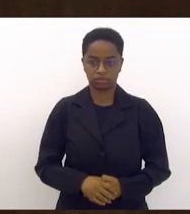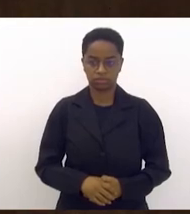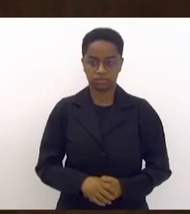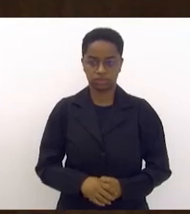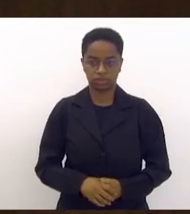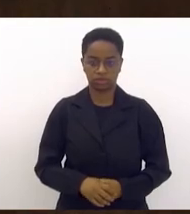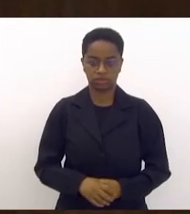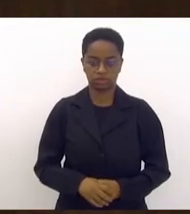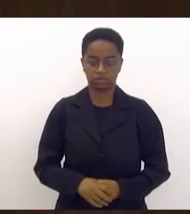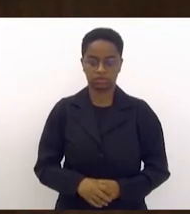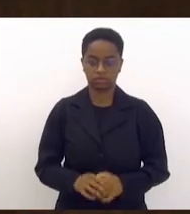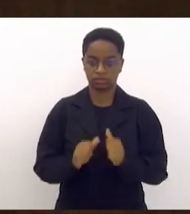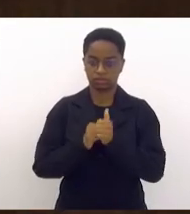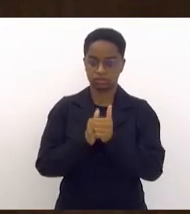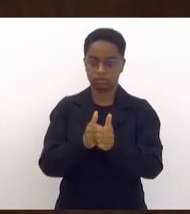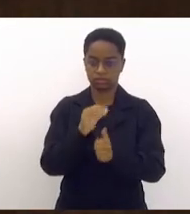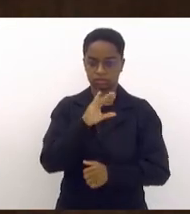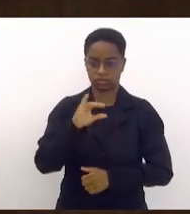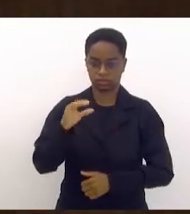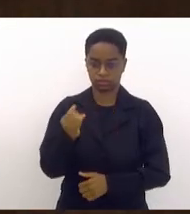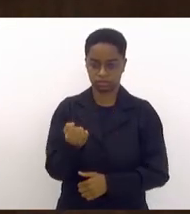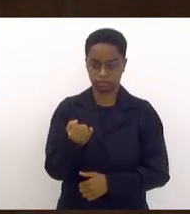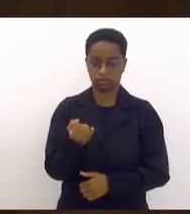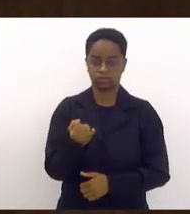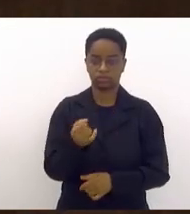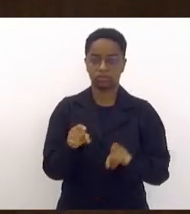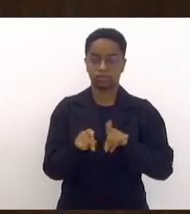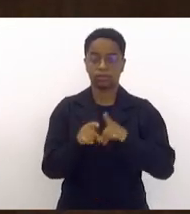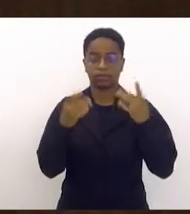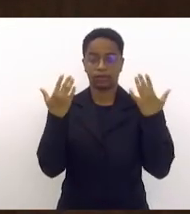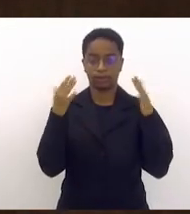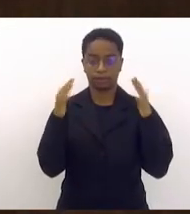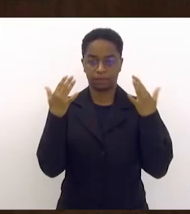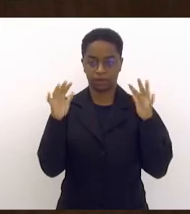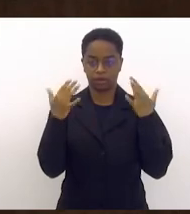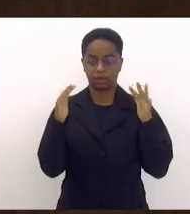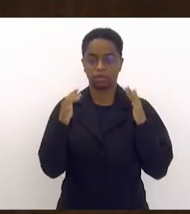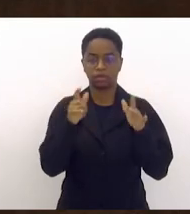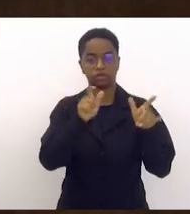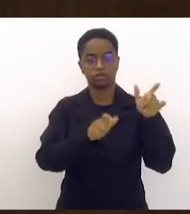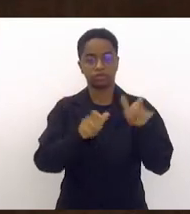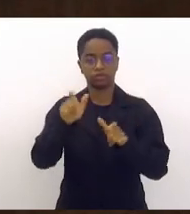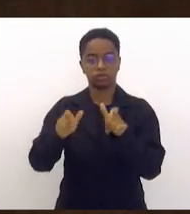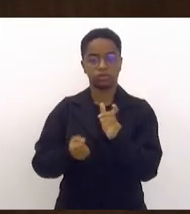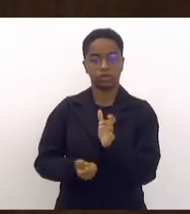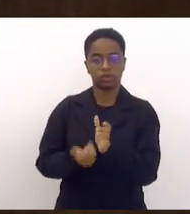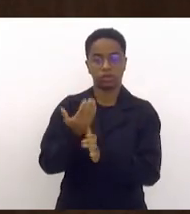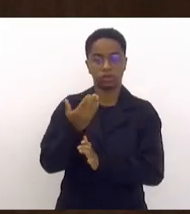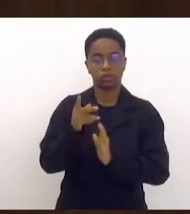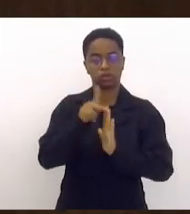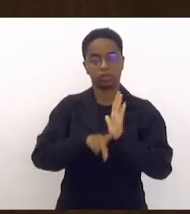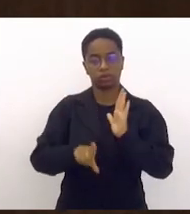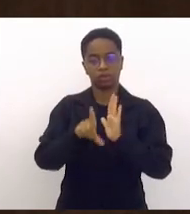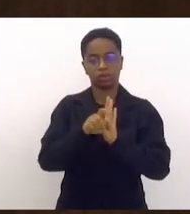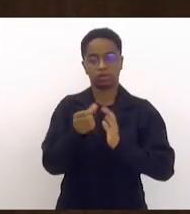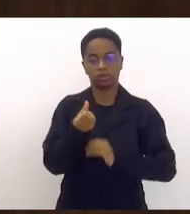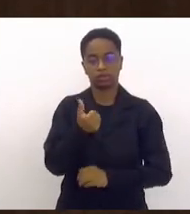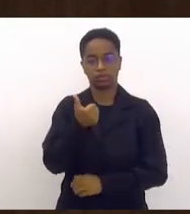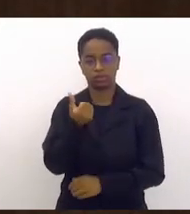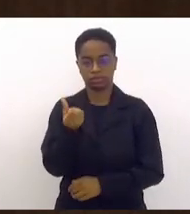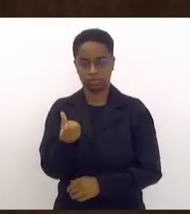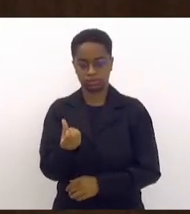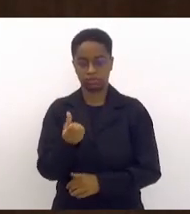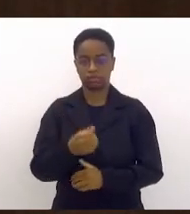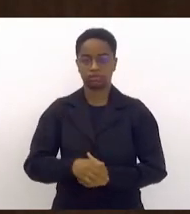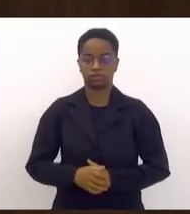Acompanho o parecer da CCJ, já parabenizando os autores do projeto de lei 616,